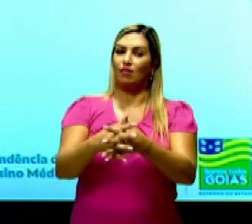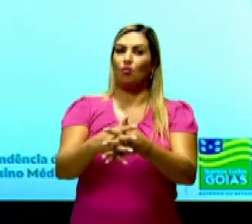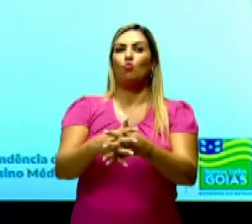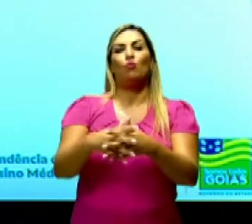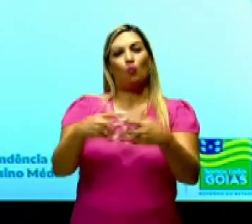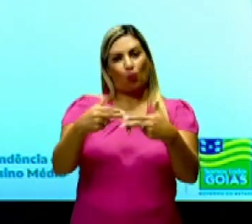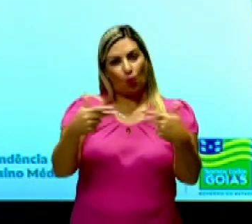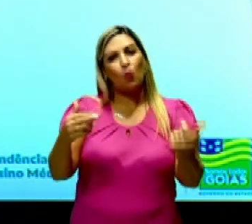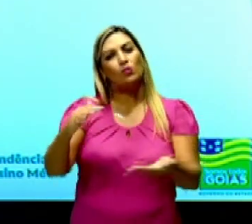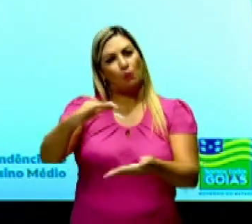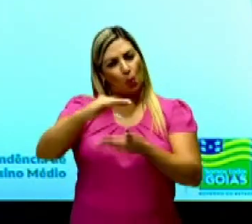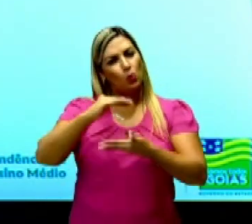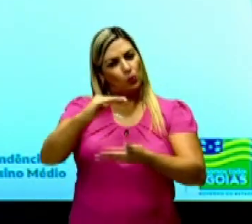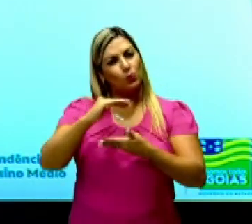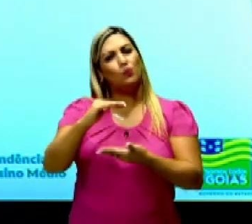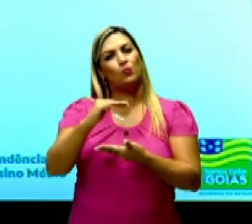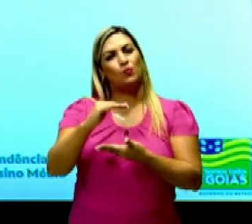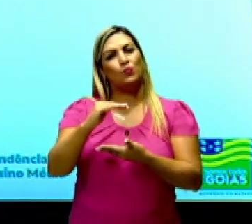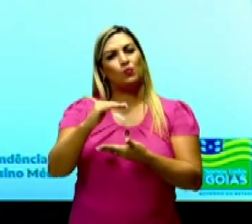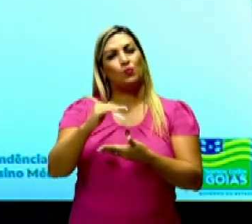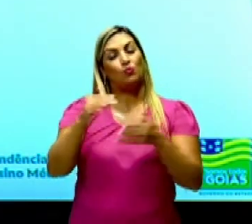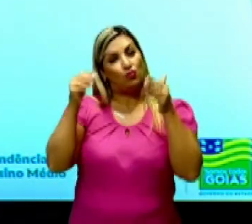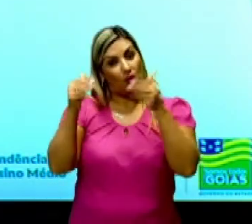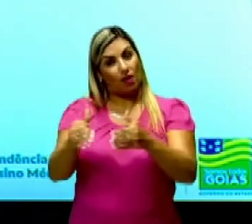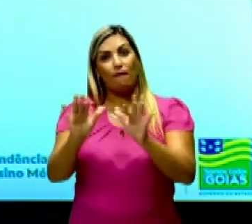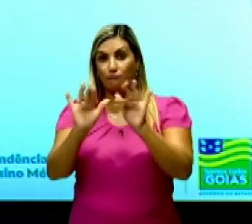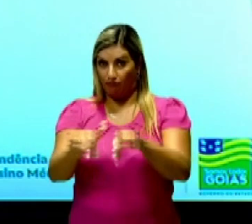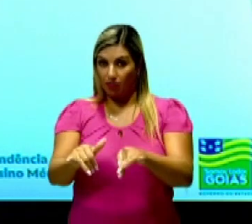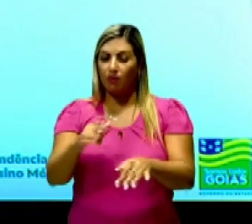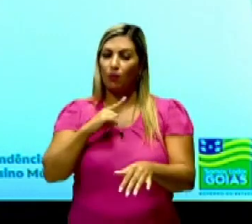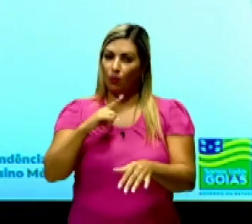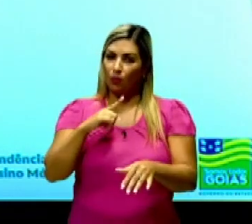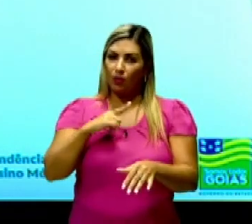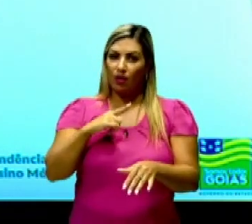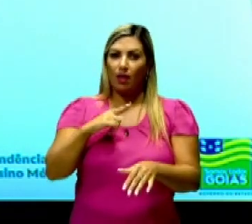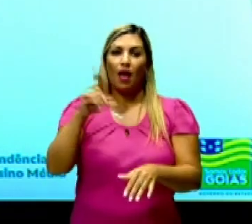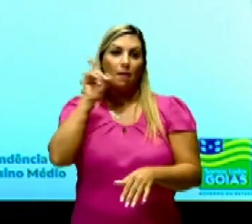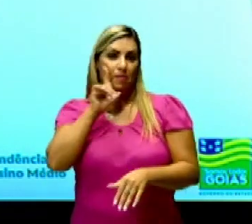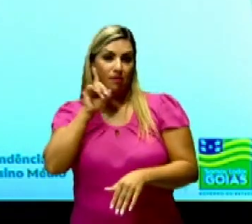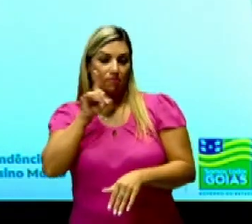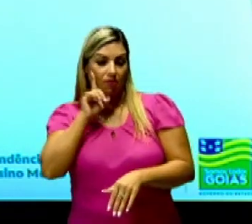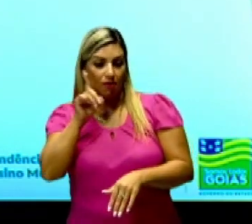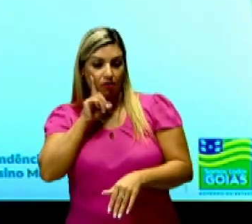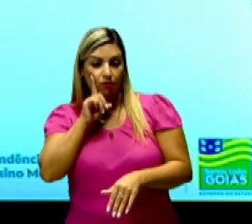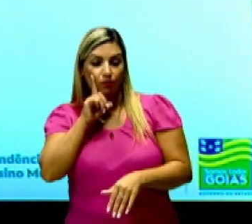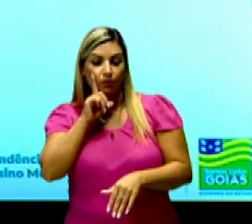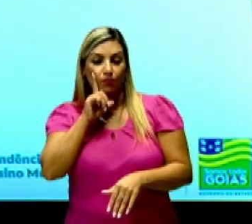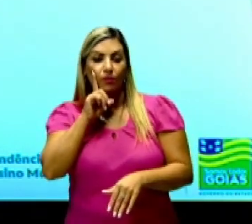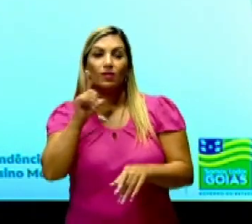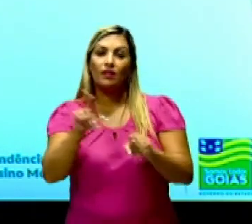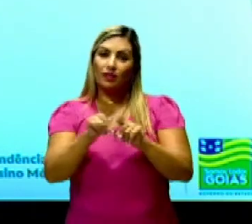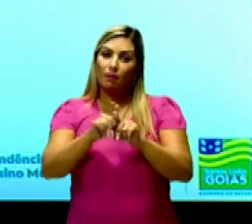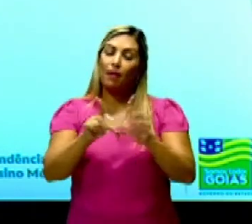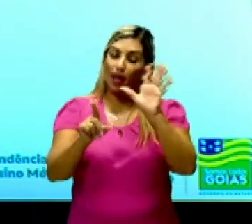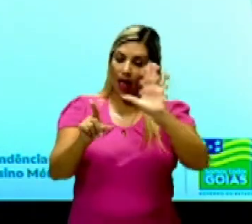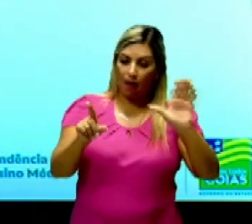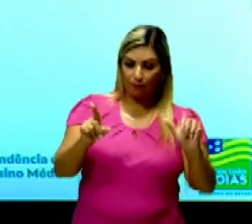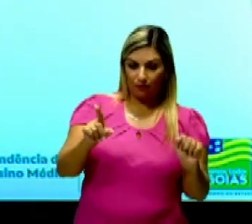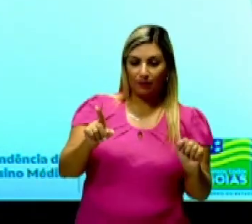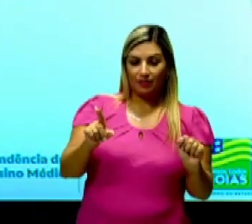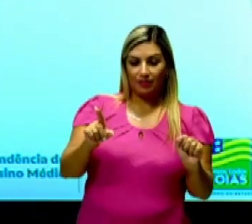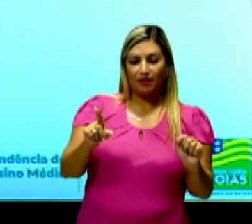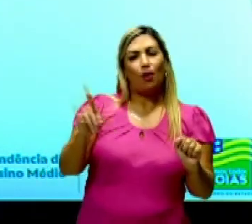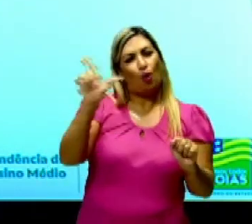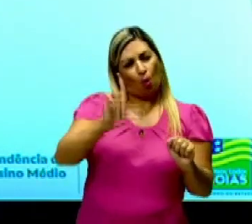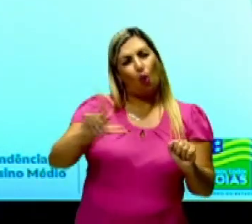manufatura, claro, no chegar ao produto final, até também o continente americano e também ao continente africano. É